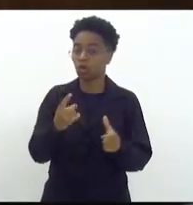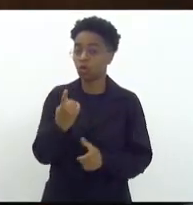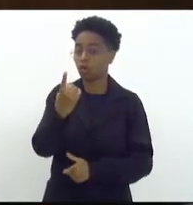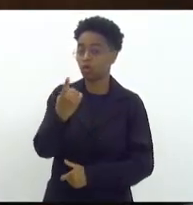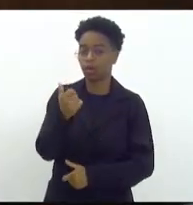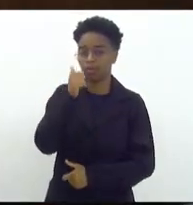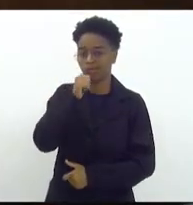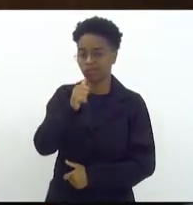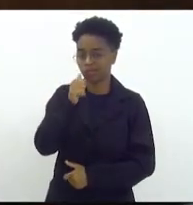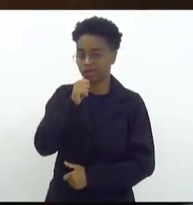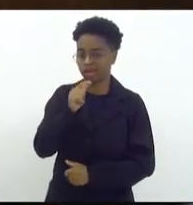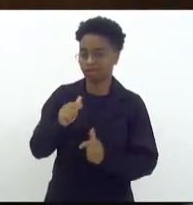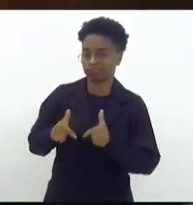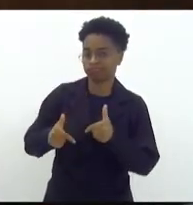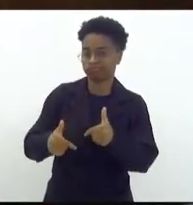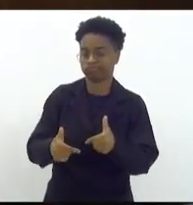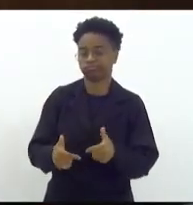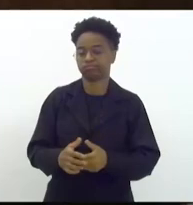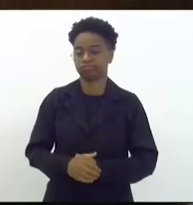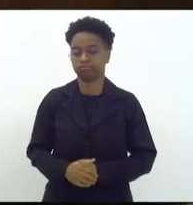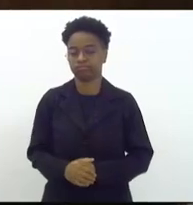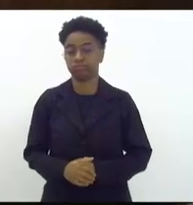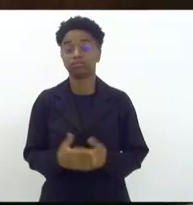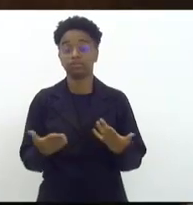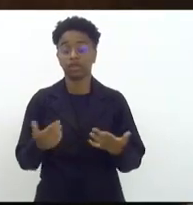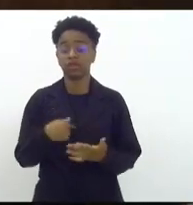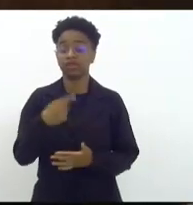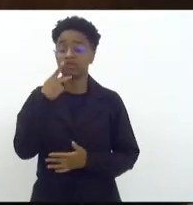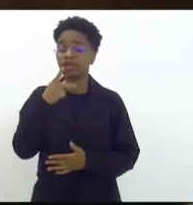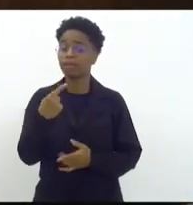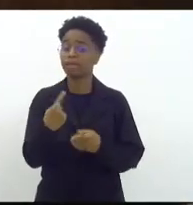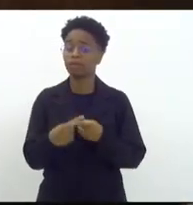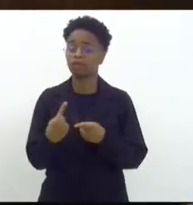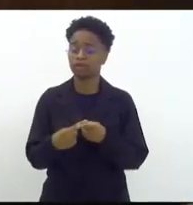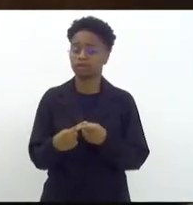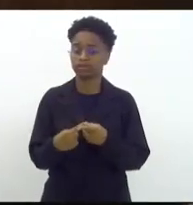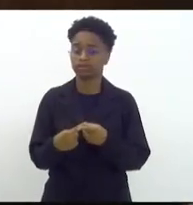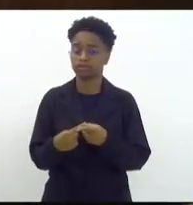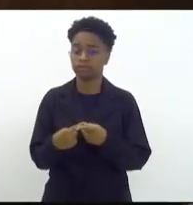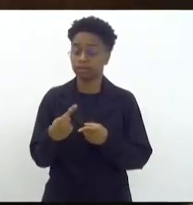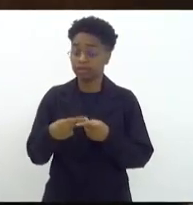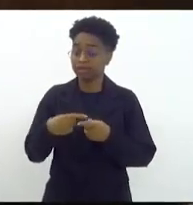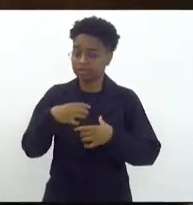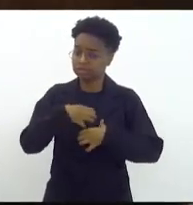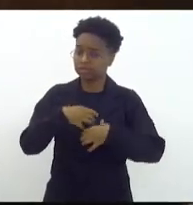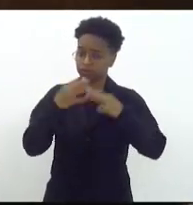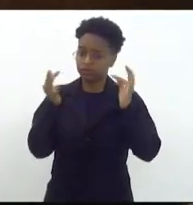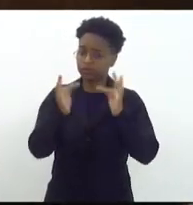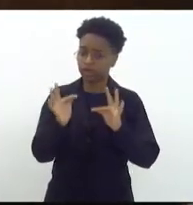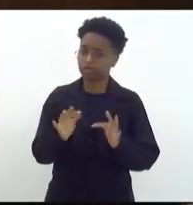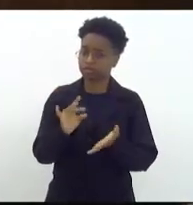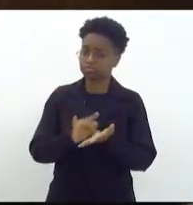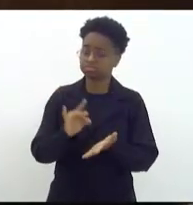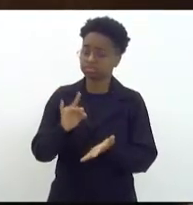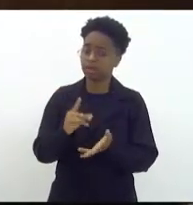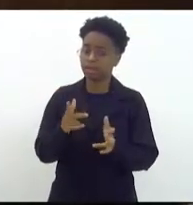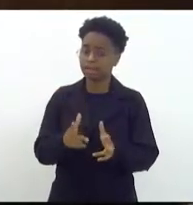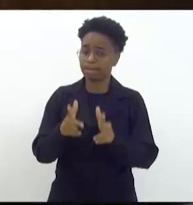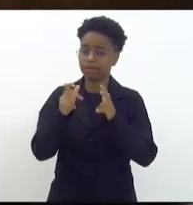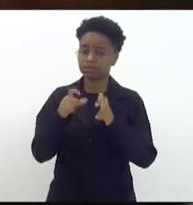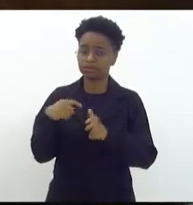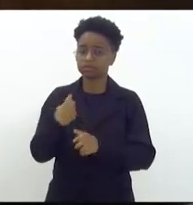apenas por uma mulher. E por que eu falo isso? Porque me agrada muito a gente ter a